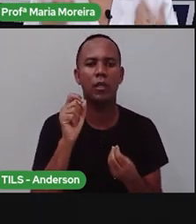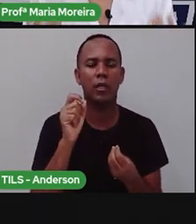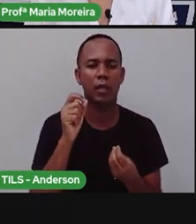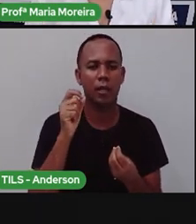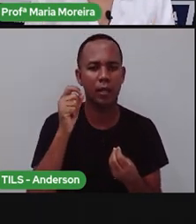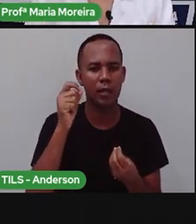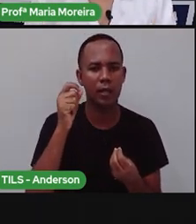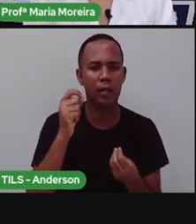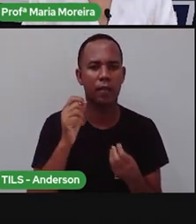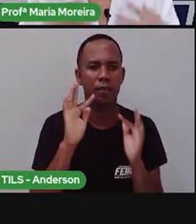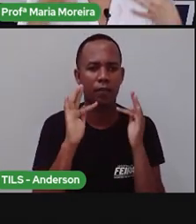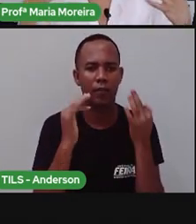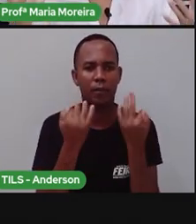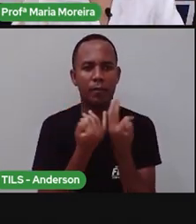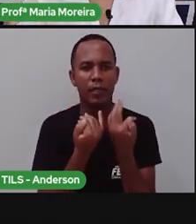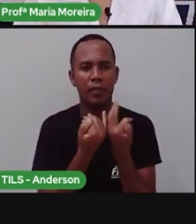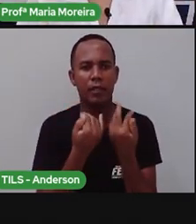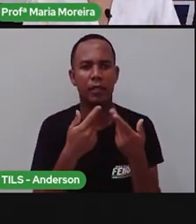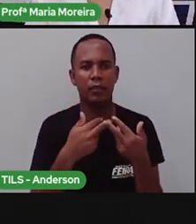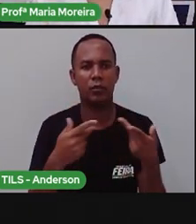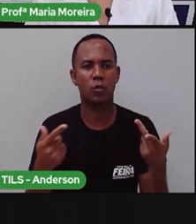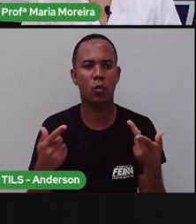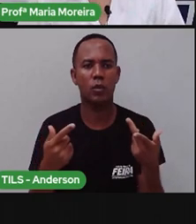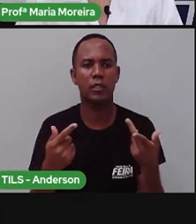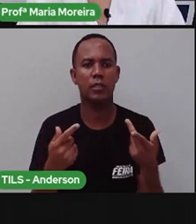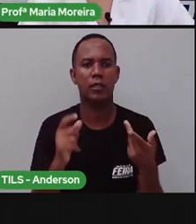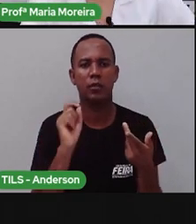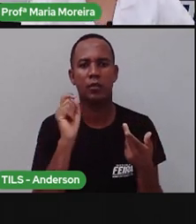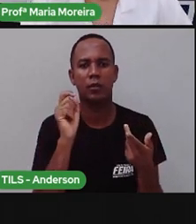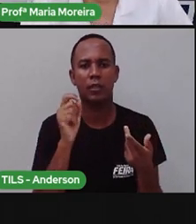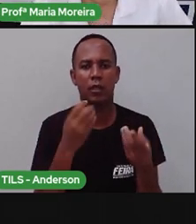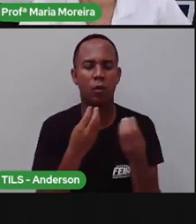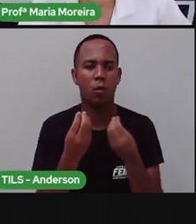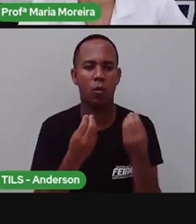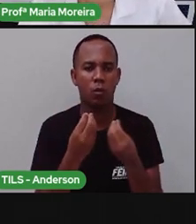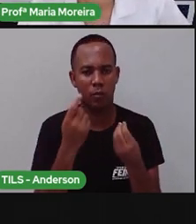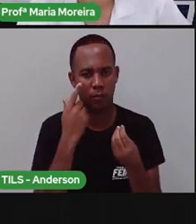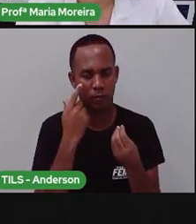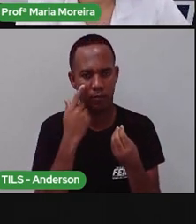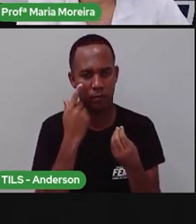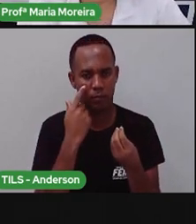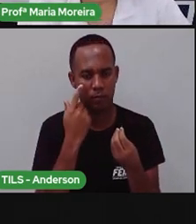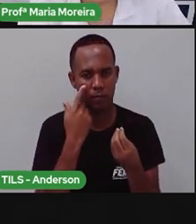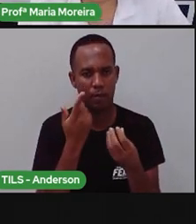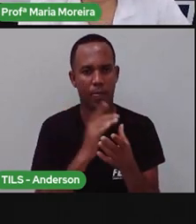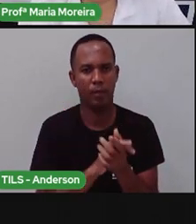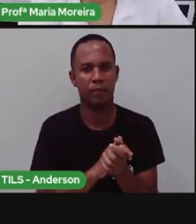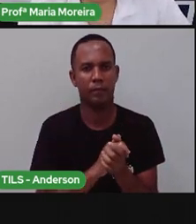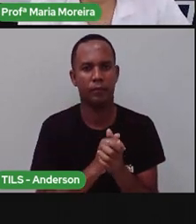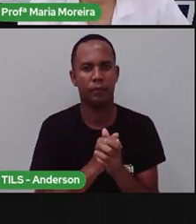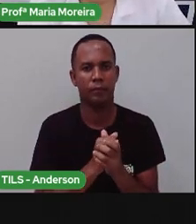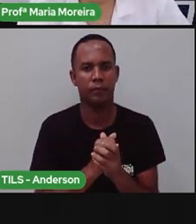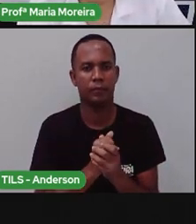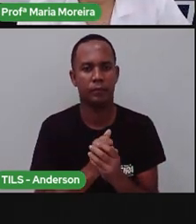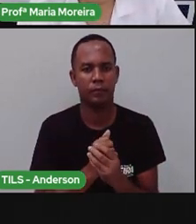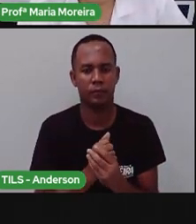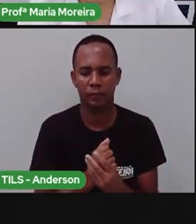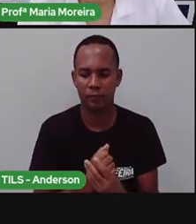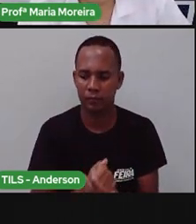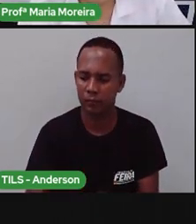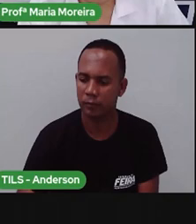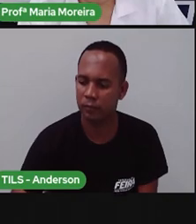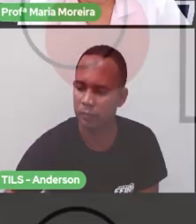Quais são as memórias da família? Quais são as coisas que guardam, né? Essas memórias. Então, a gente vai assistir e vamos retornar daqui a pouquinho, né?